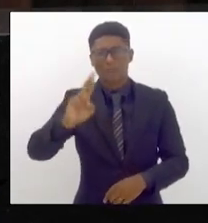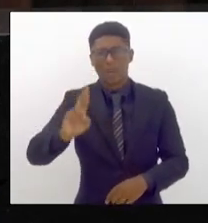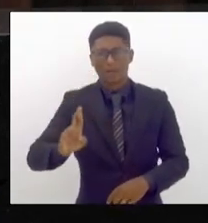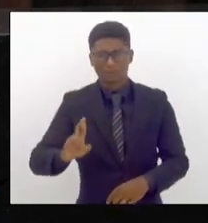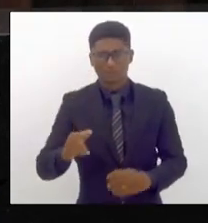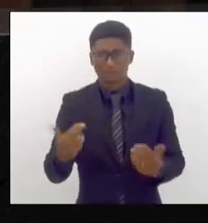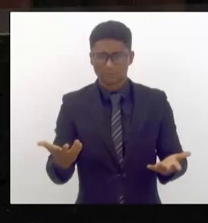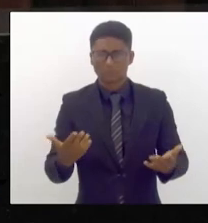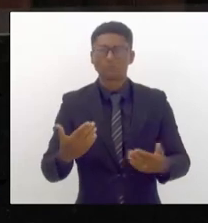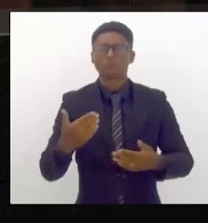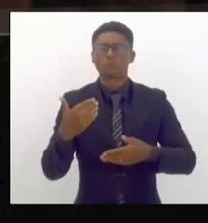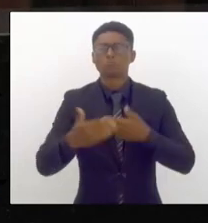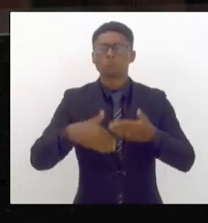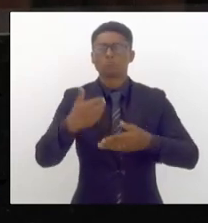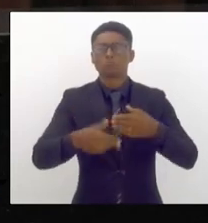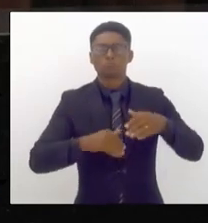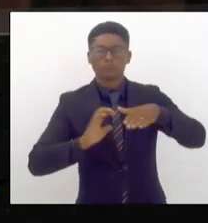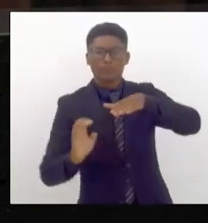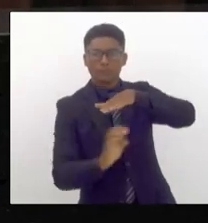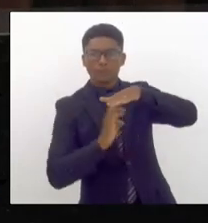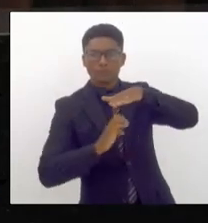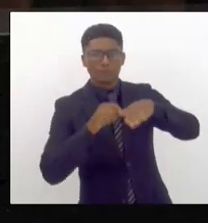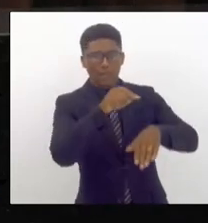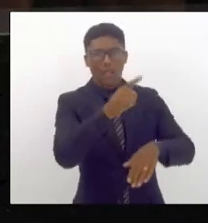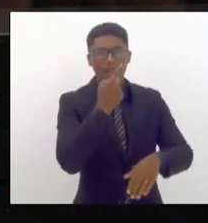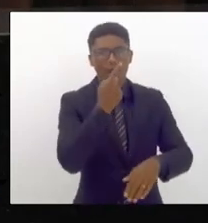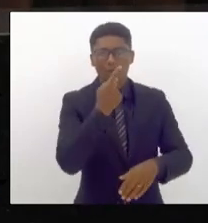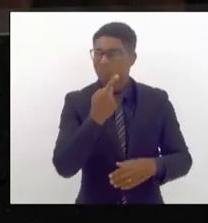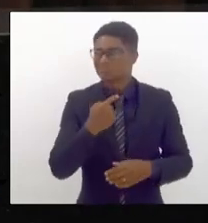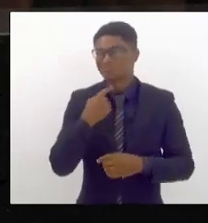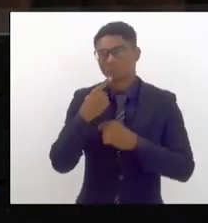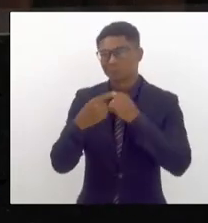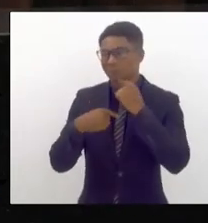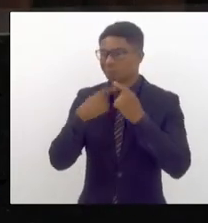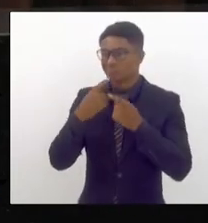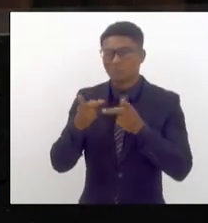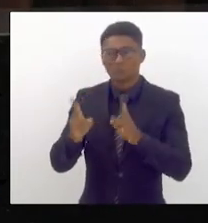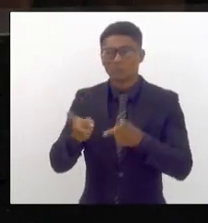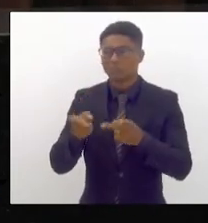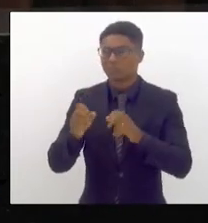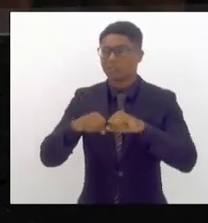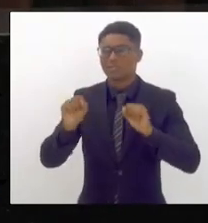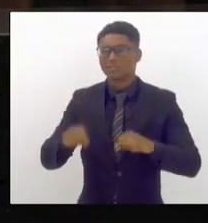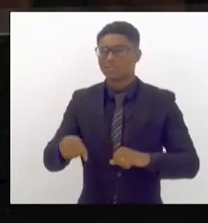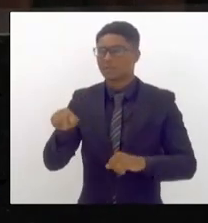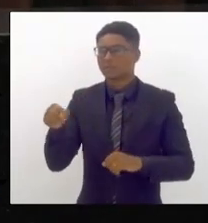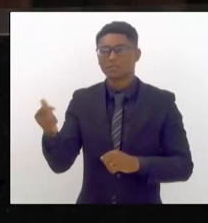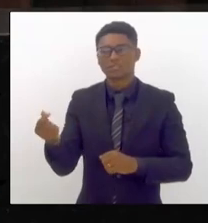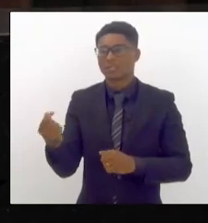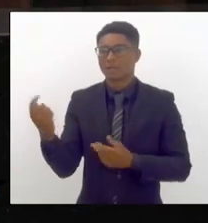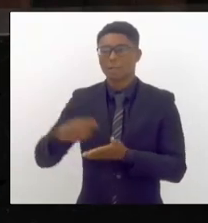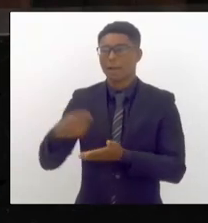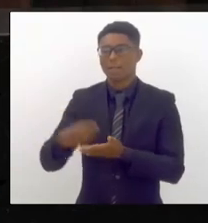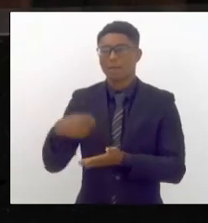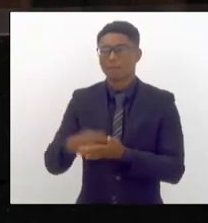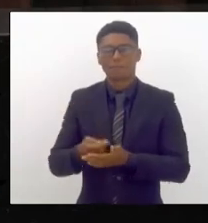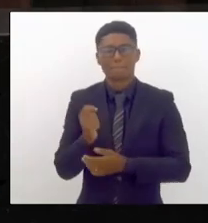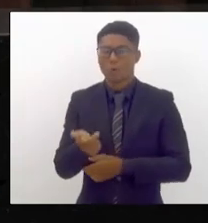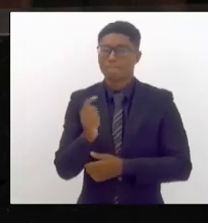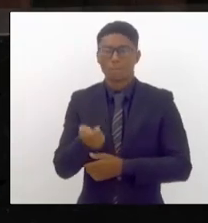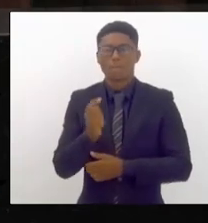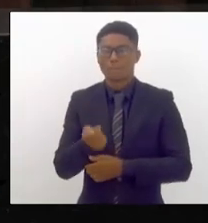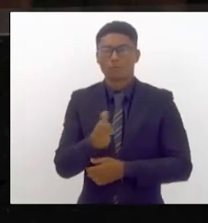aí a empresa supervia disse que não dava para manter o sistema funcionando com aquela tarifa que teria que ter